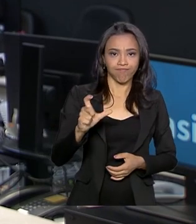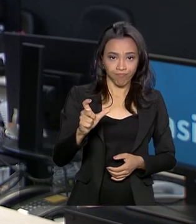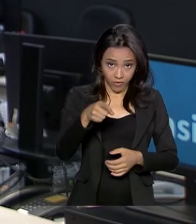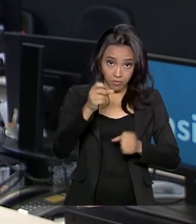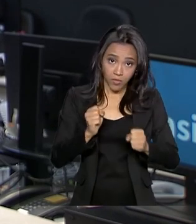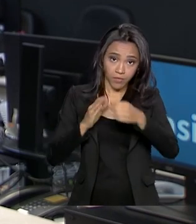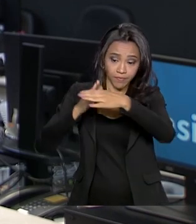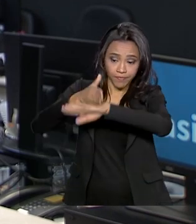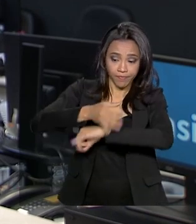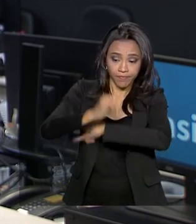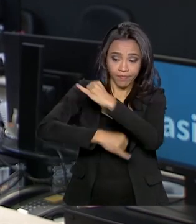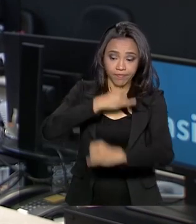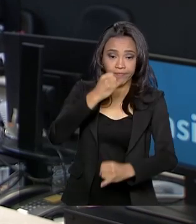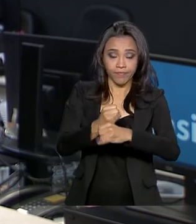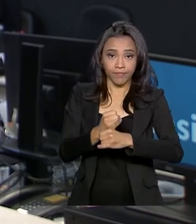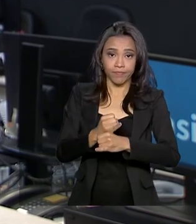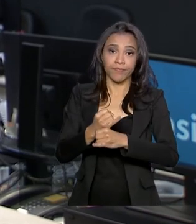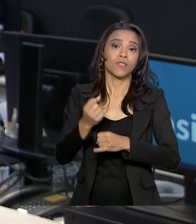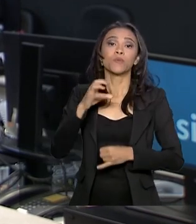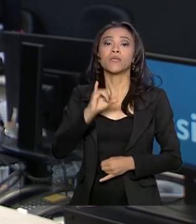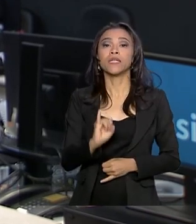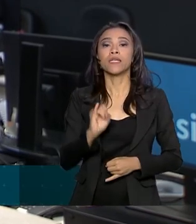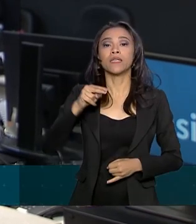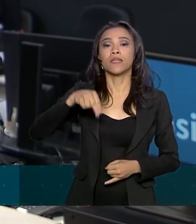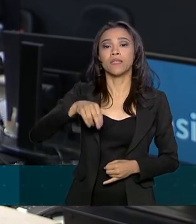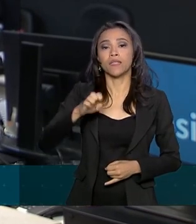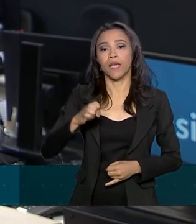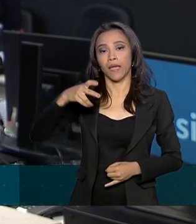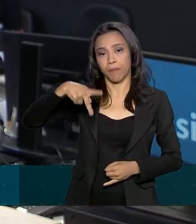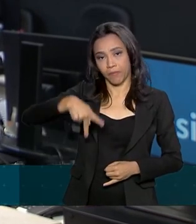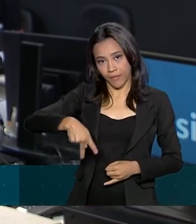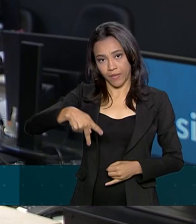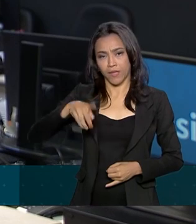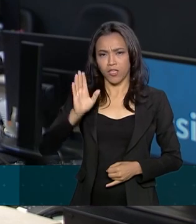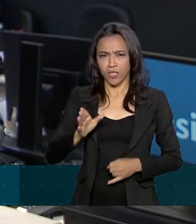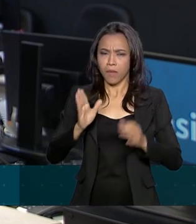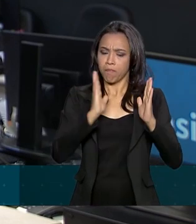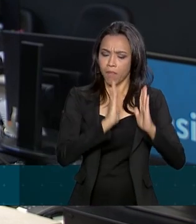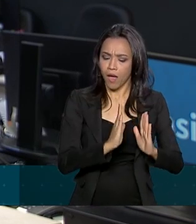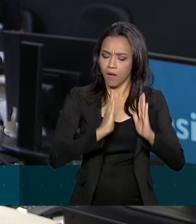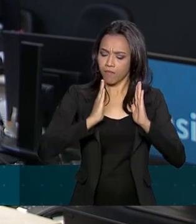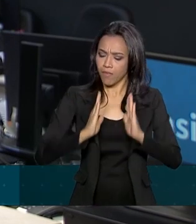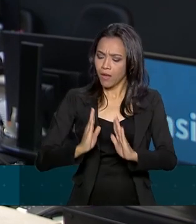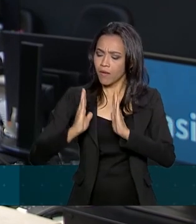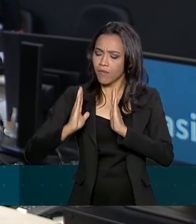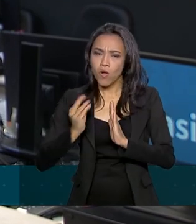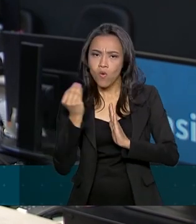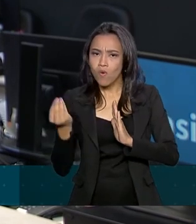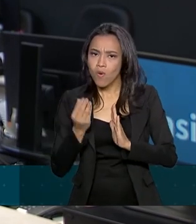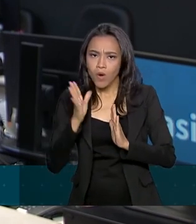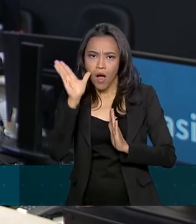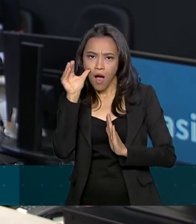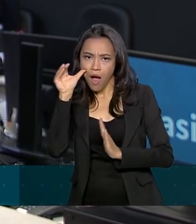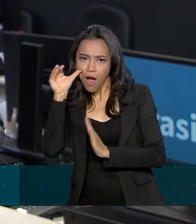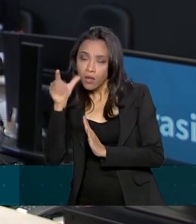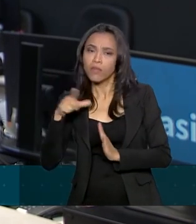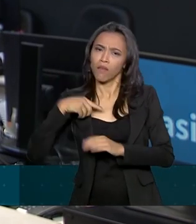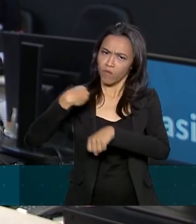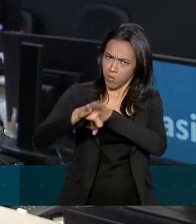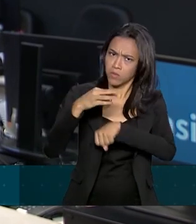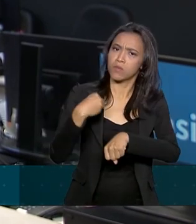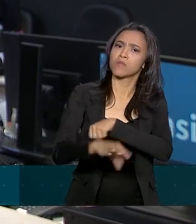página do participante no portal do Inep. O Instituto elaborou um passo a passo da consulta que também contém informações